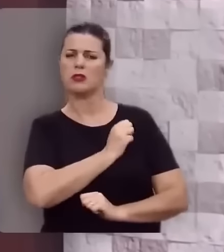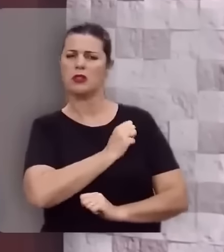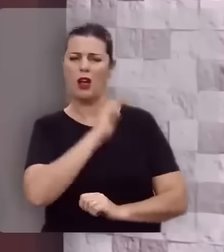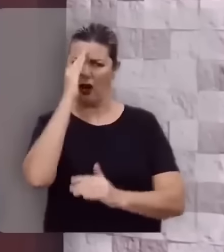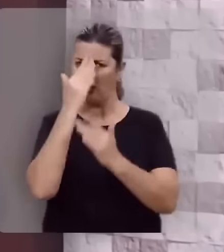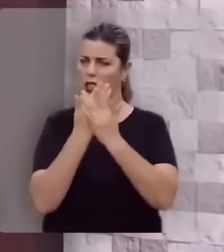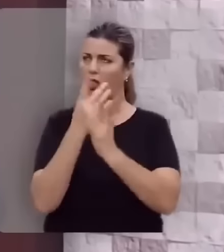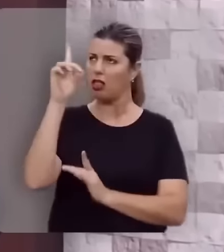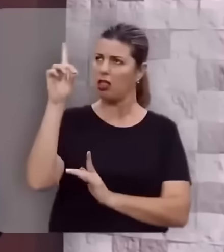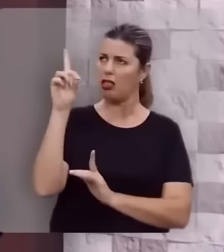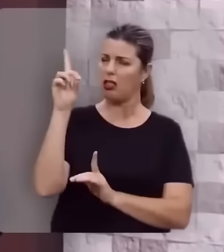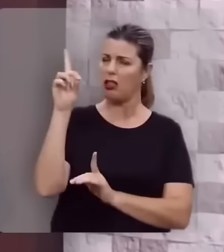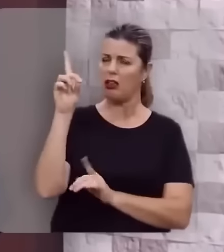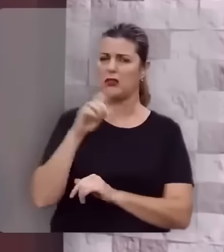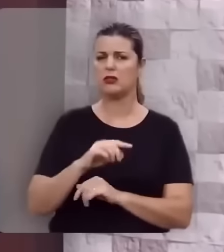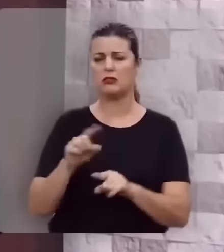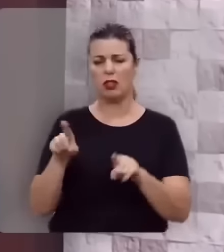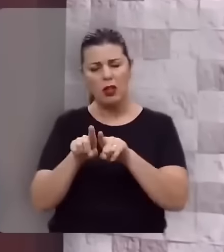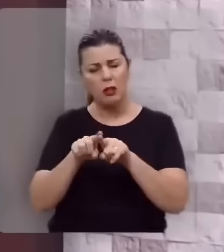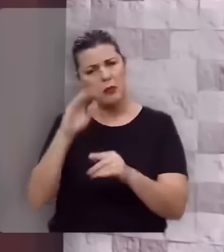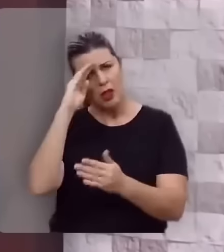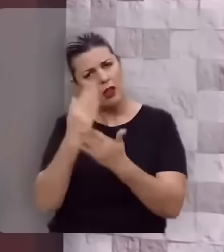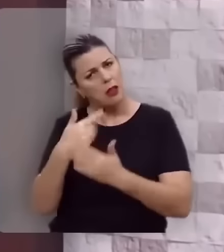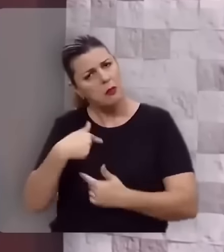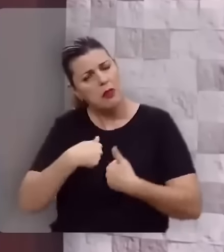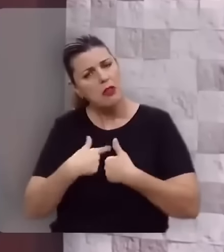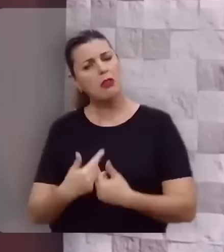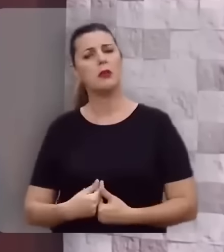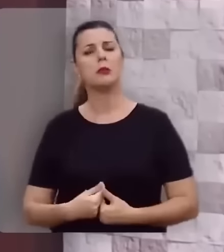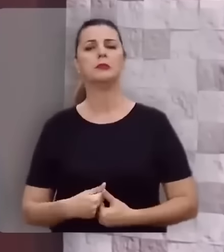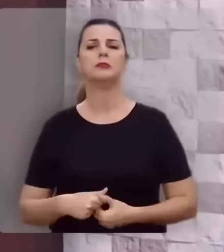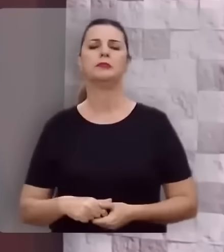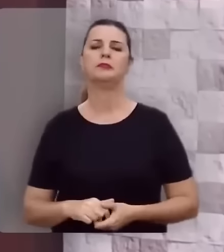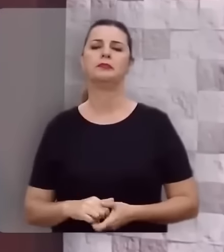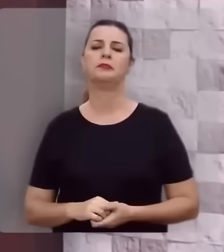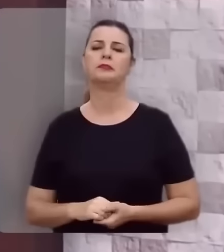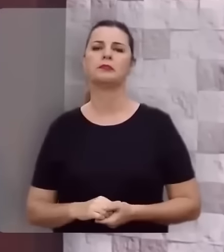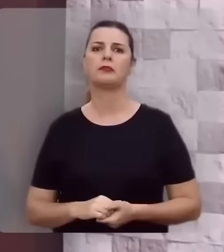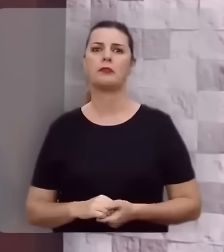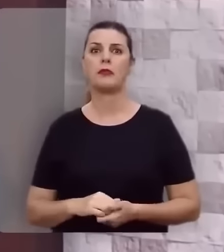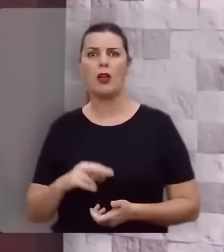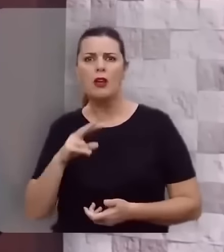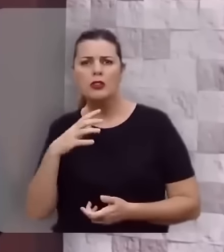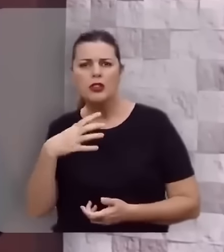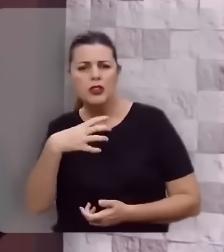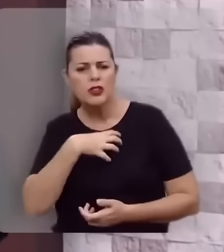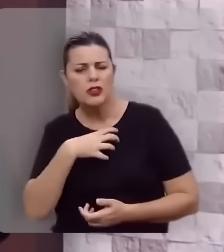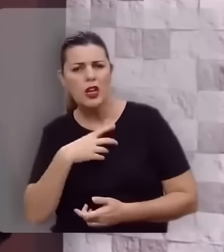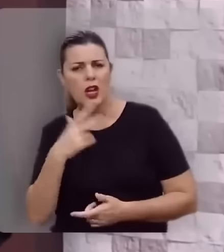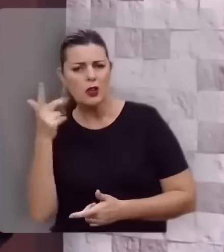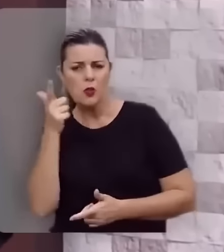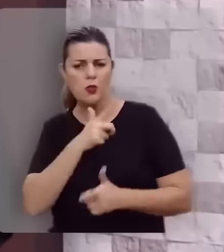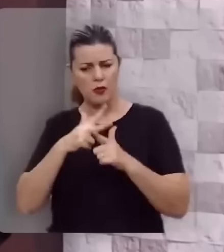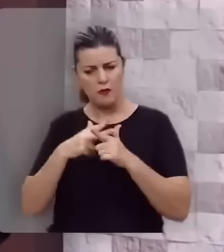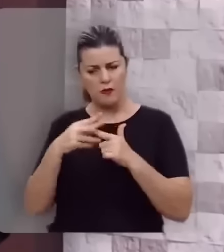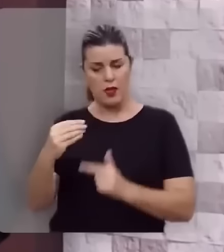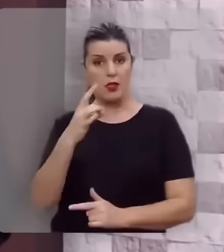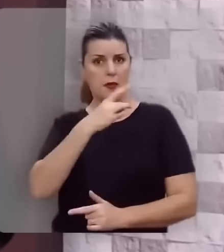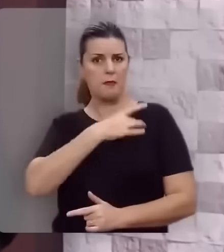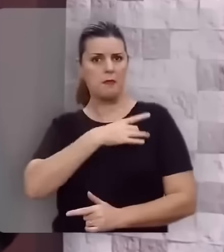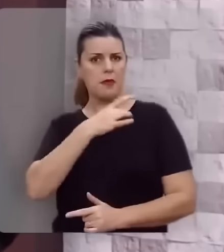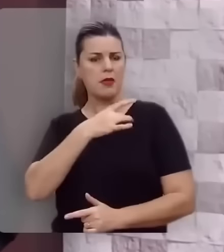credes em Deus, crede também em mim. A forma de você vencer o medo